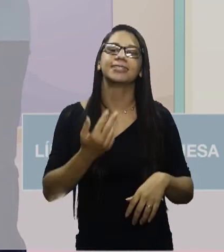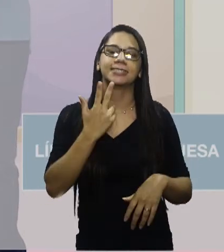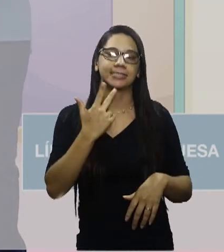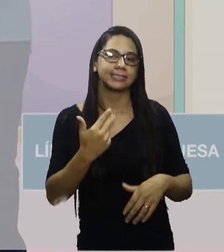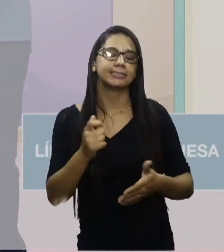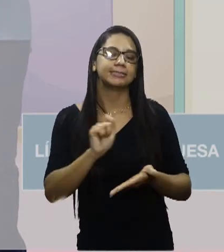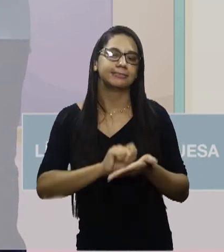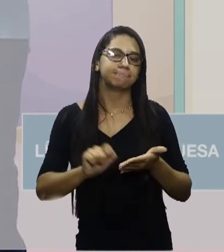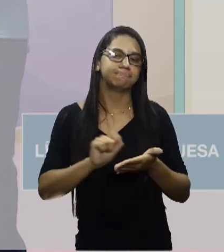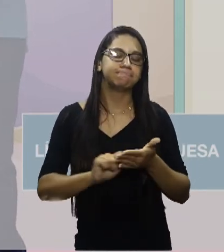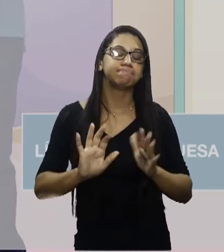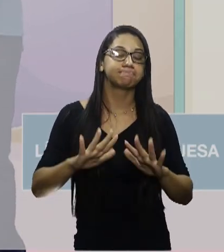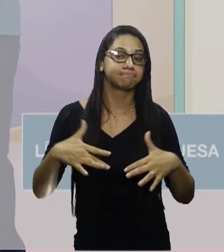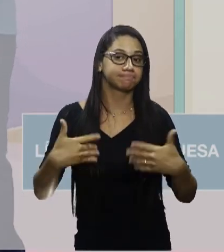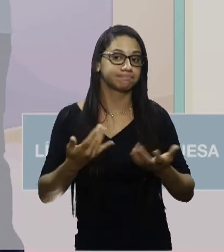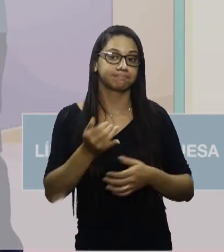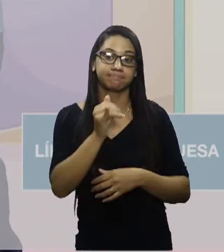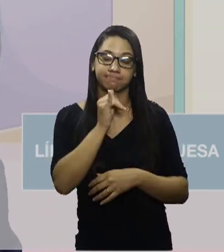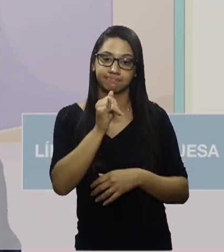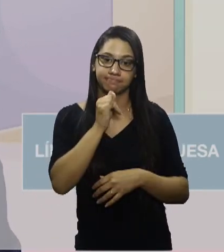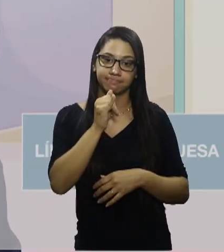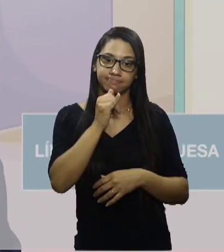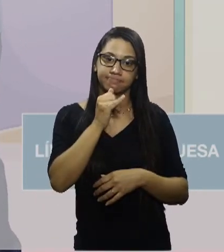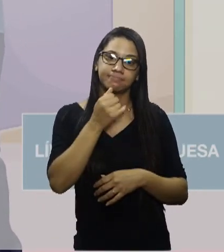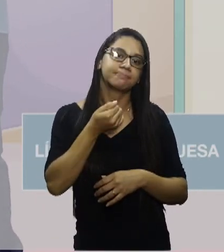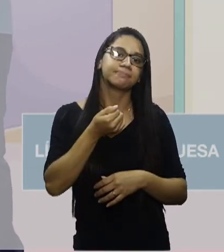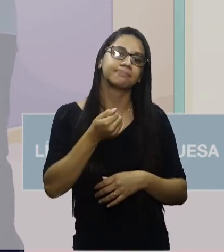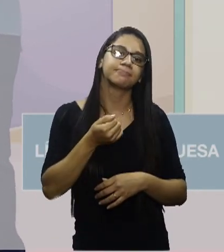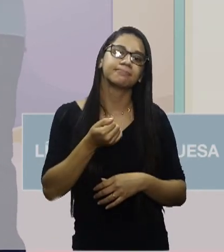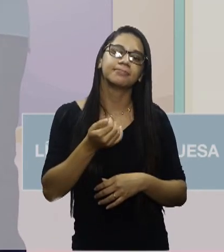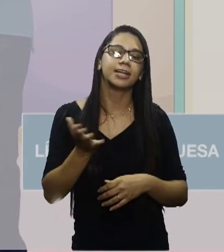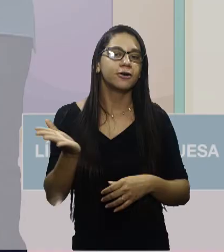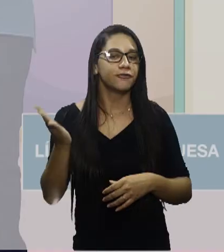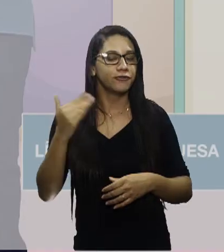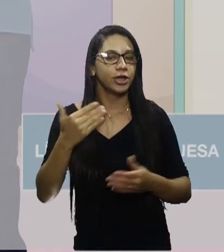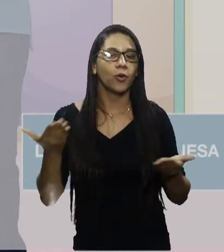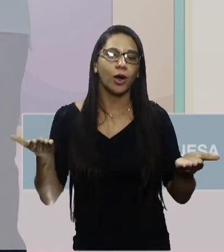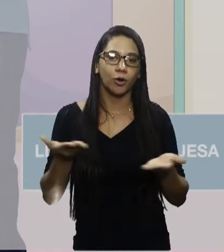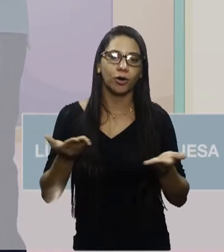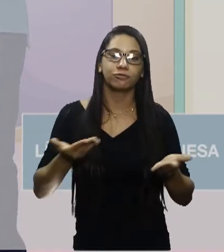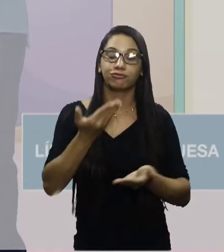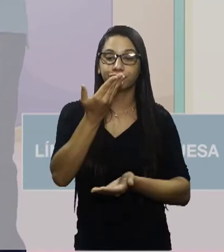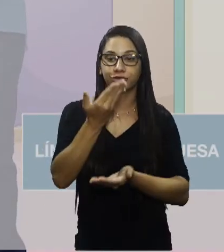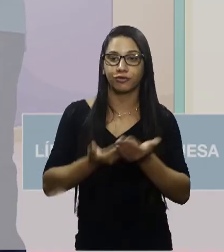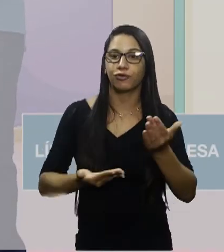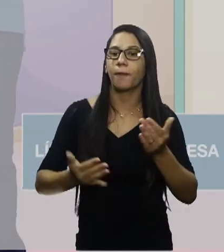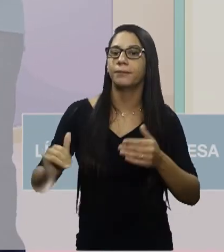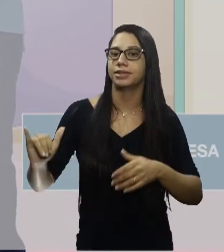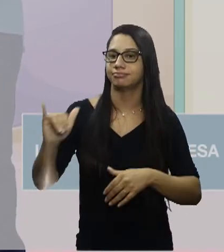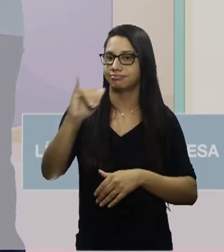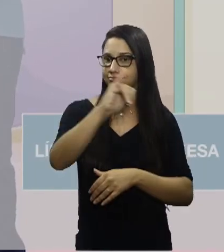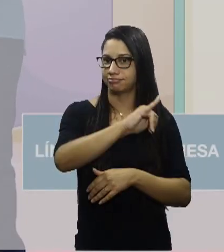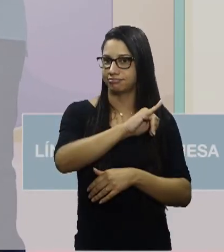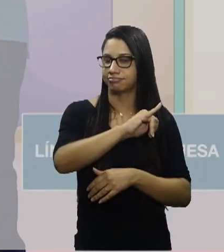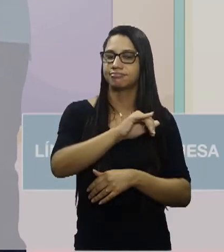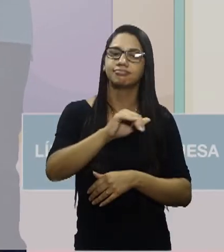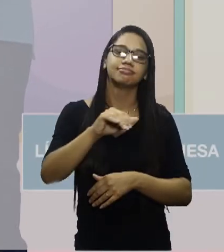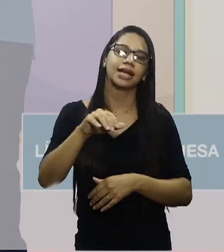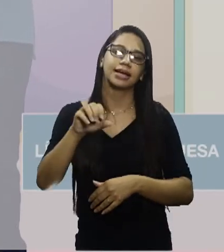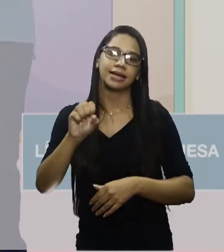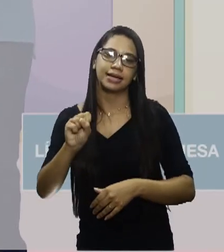escrita. Então, como exemplo aí, venham agora, senão, vão perder o avião, né, ou senão, uma conjunção